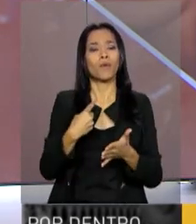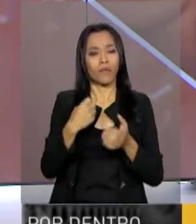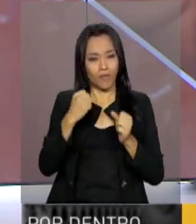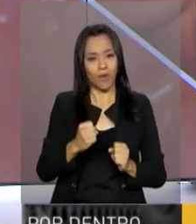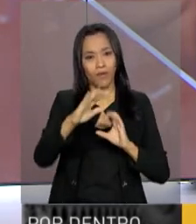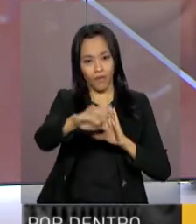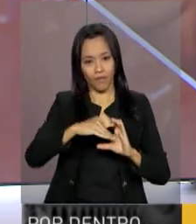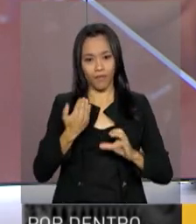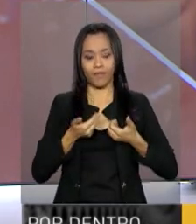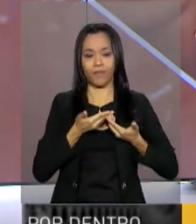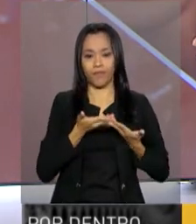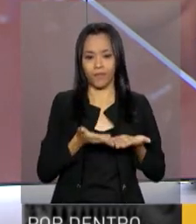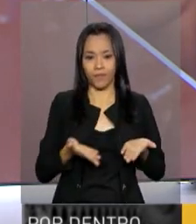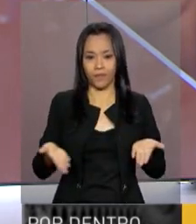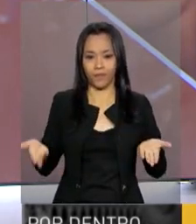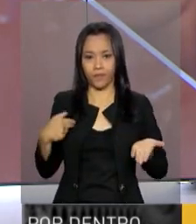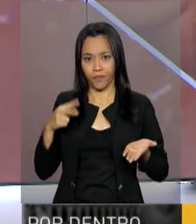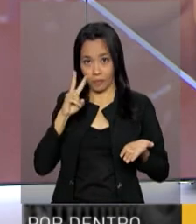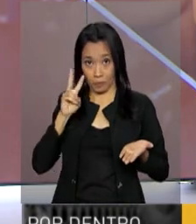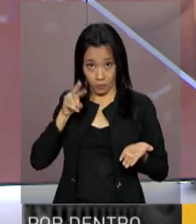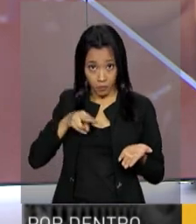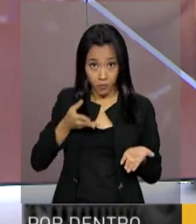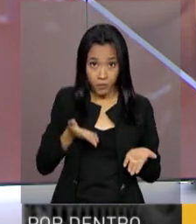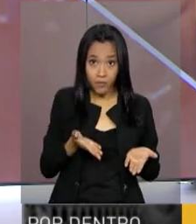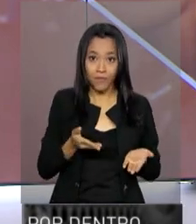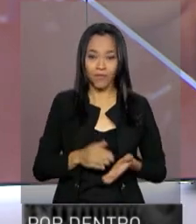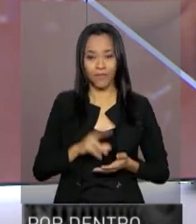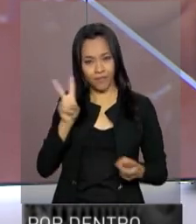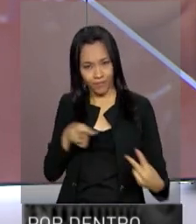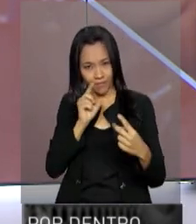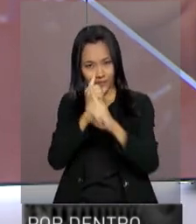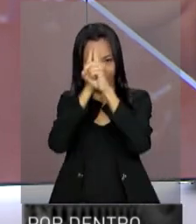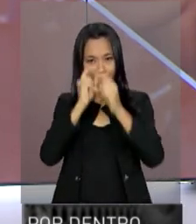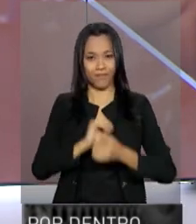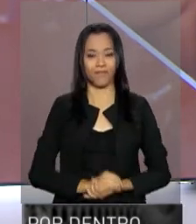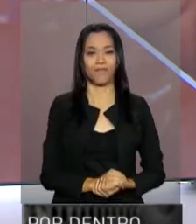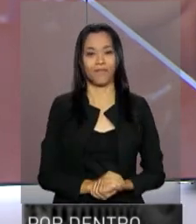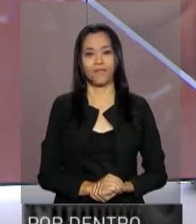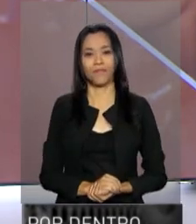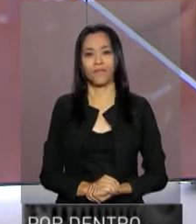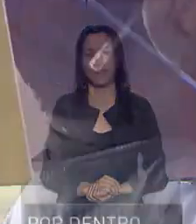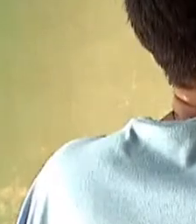por dentro do governo, arroba presidencia.gov.br. Até a próxima!